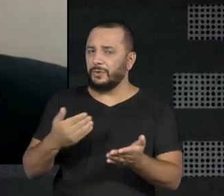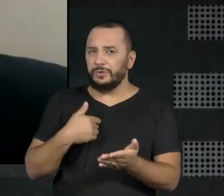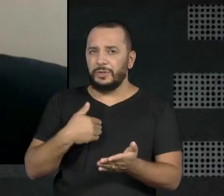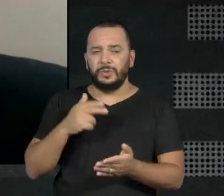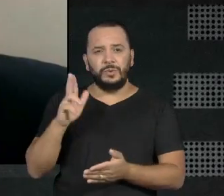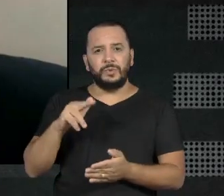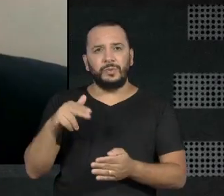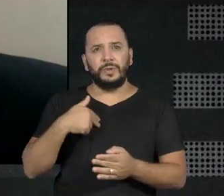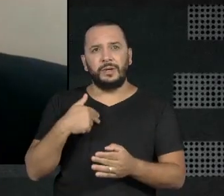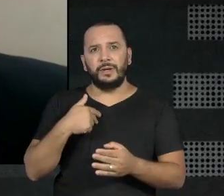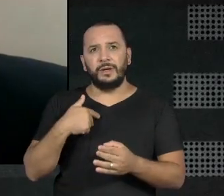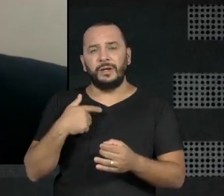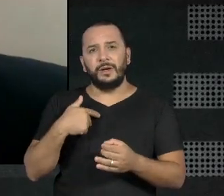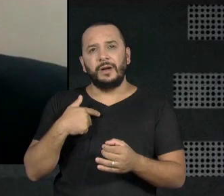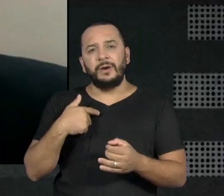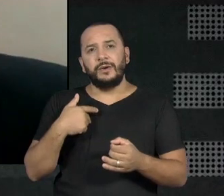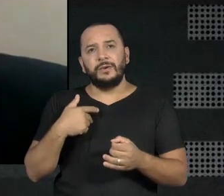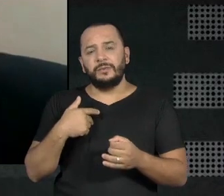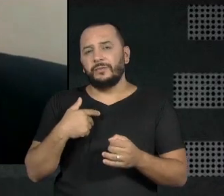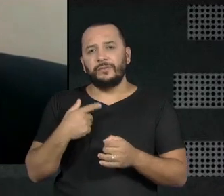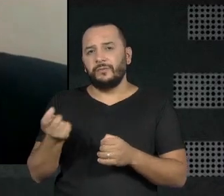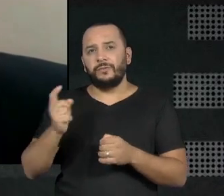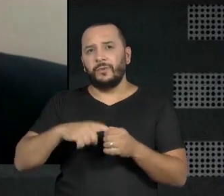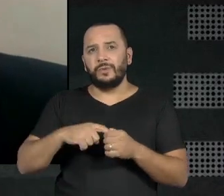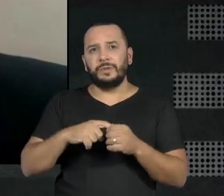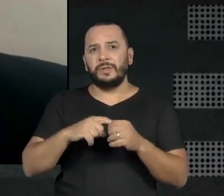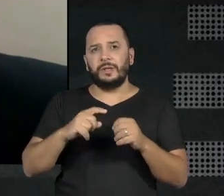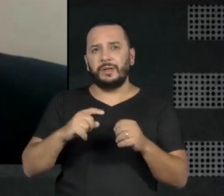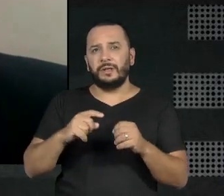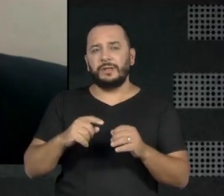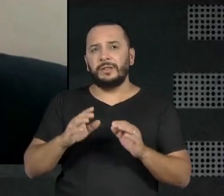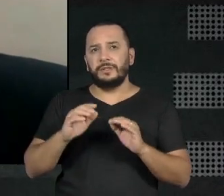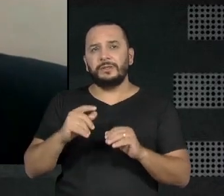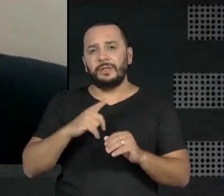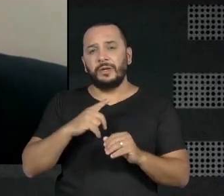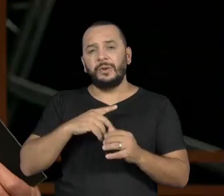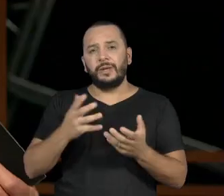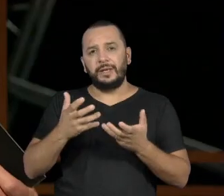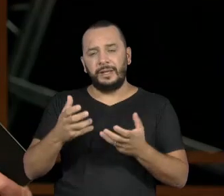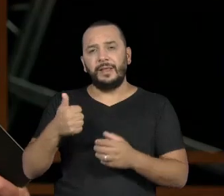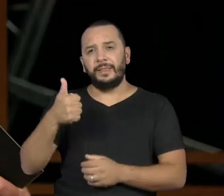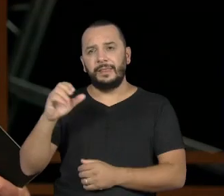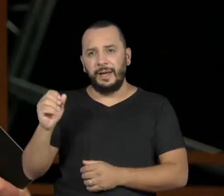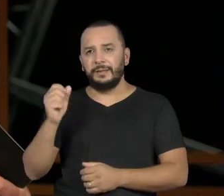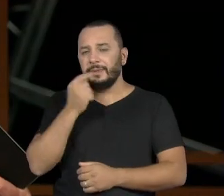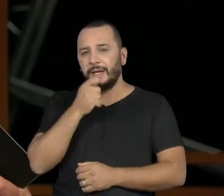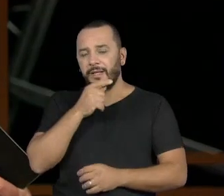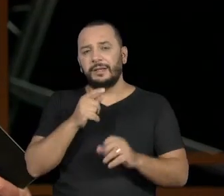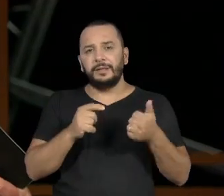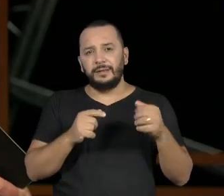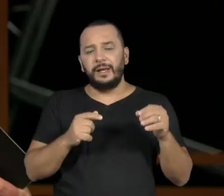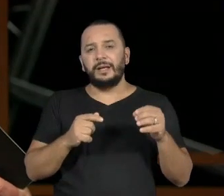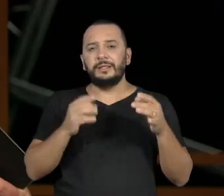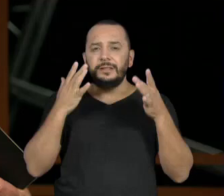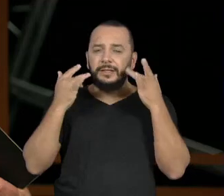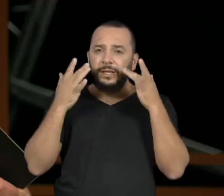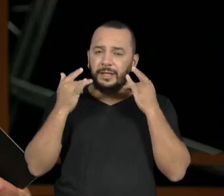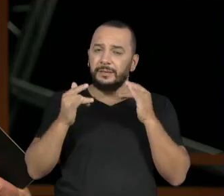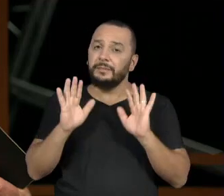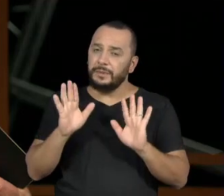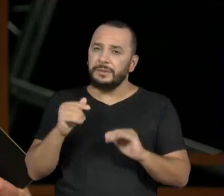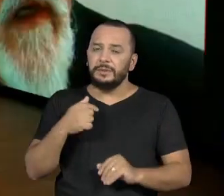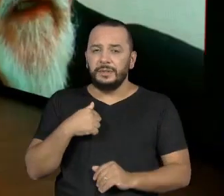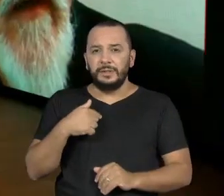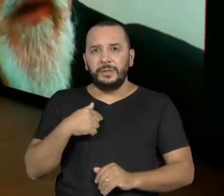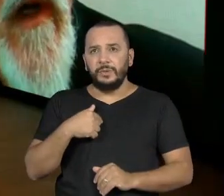para ter esse prêmio. E eu queria deixar dez em comédia e dez em drama. Tirei também. Mas, quando eu saí, as